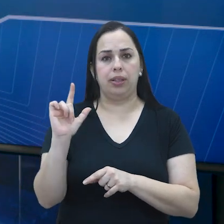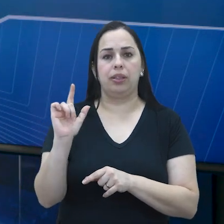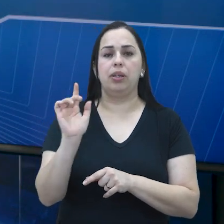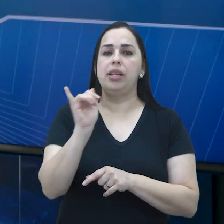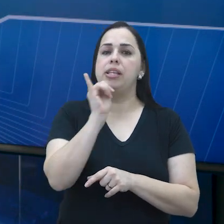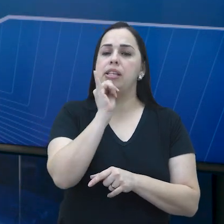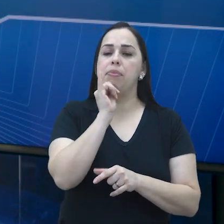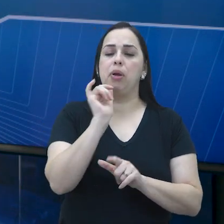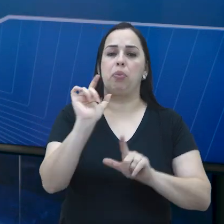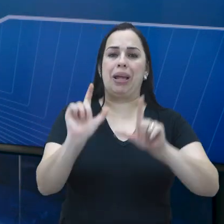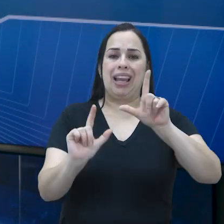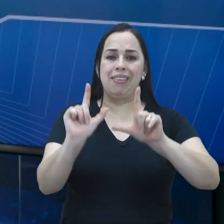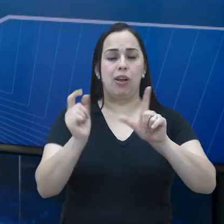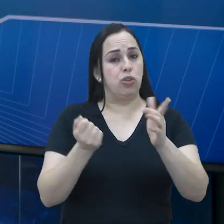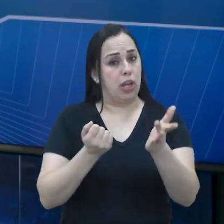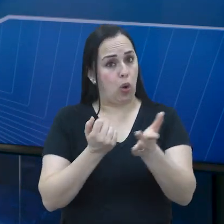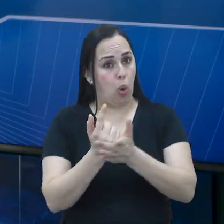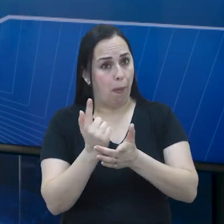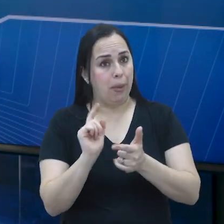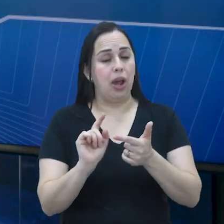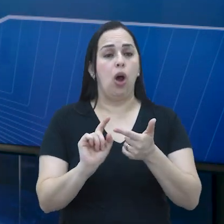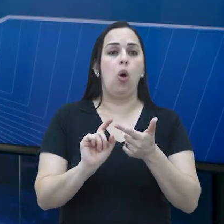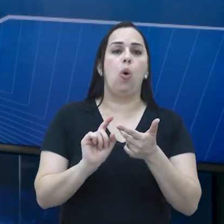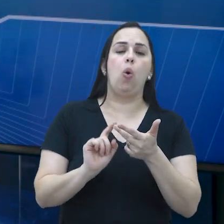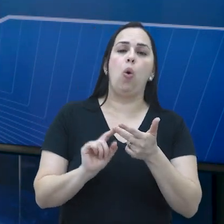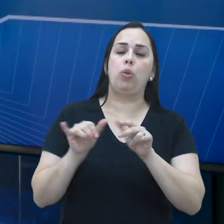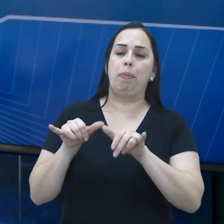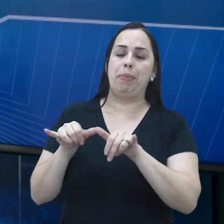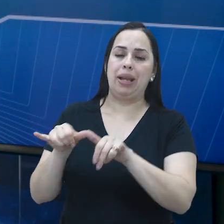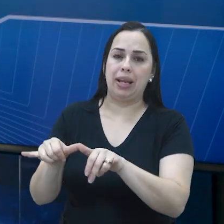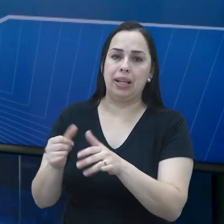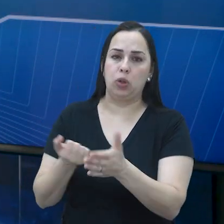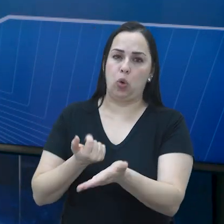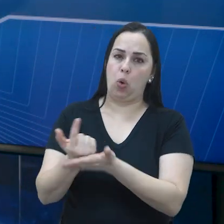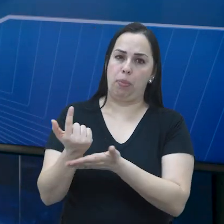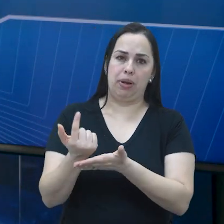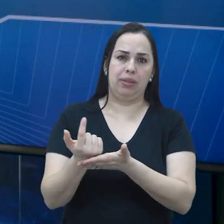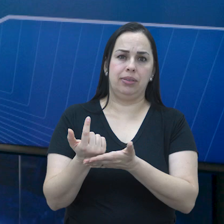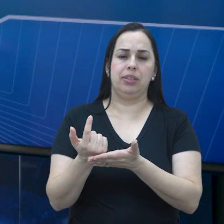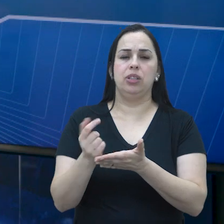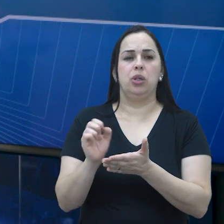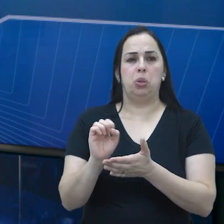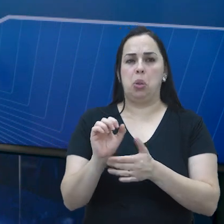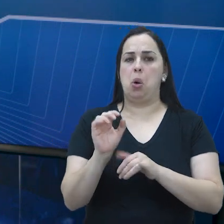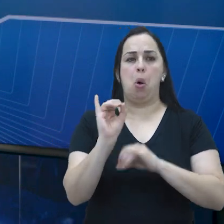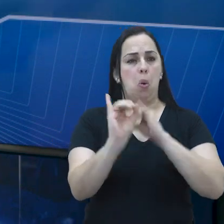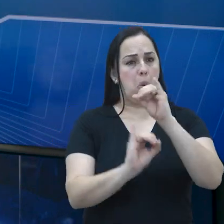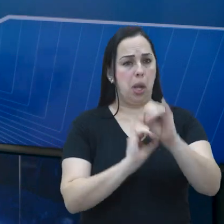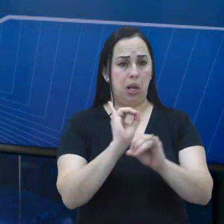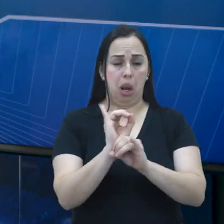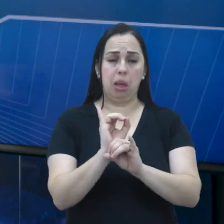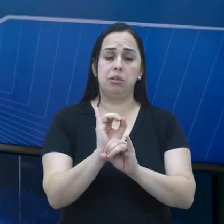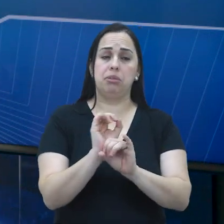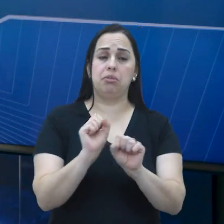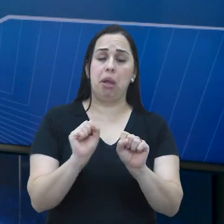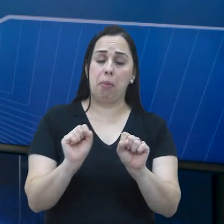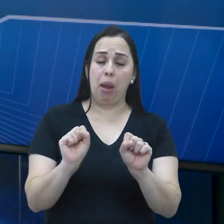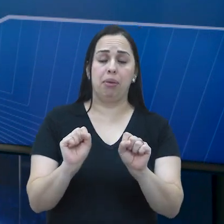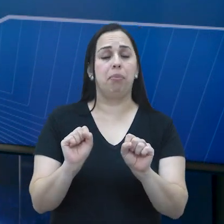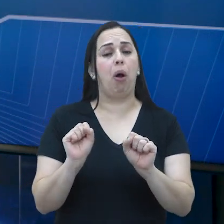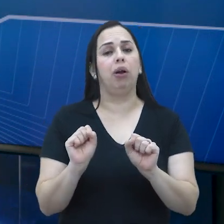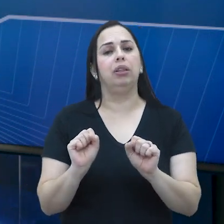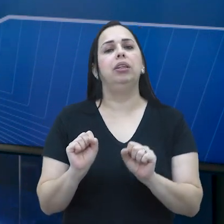situação. Quando a gente compra uma televisão, quando a gente compra algum produto no mercado, seja no mercado físico ou mesmo pela internet,